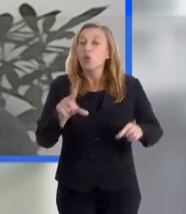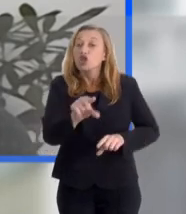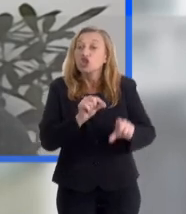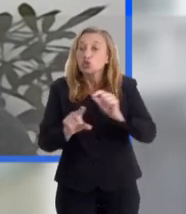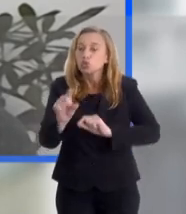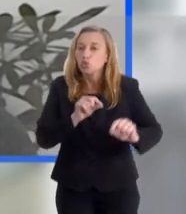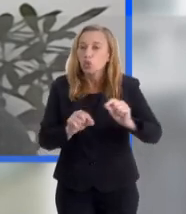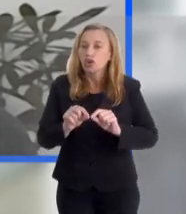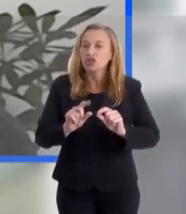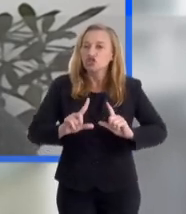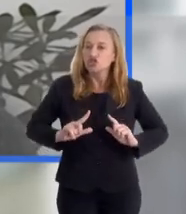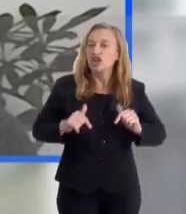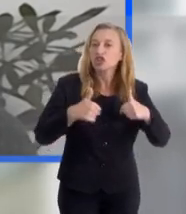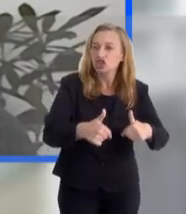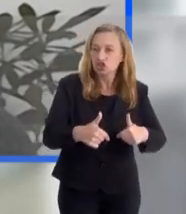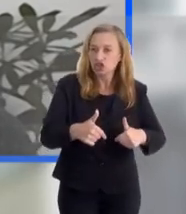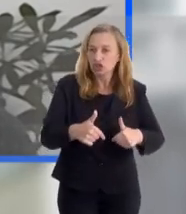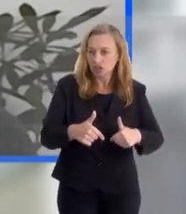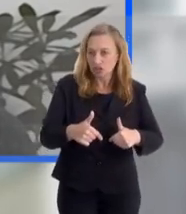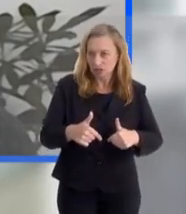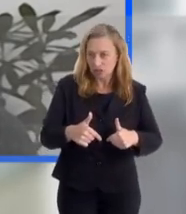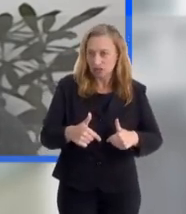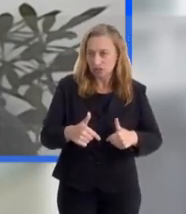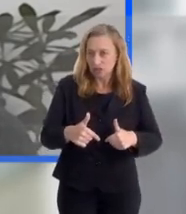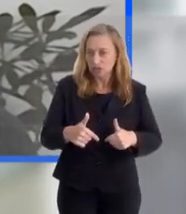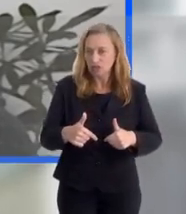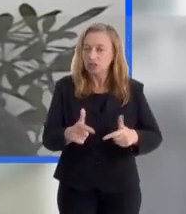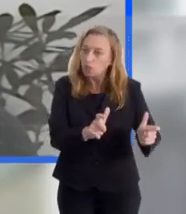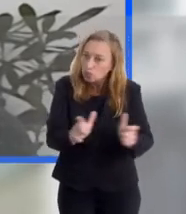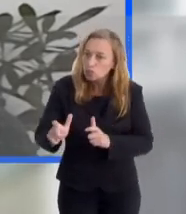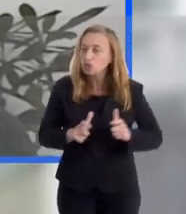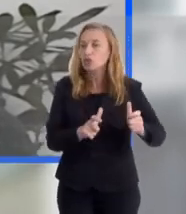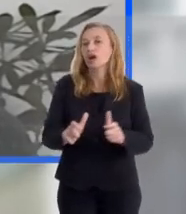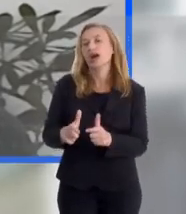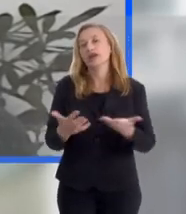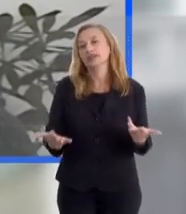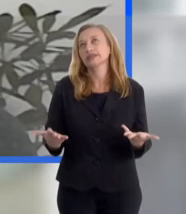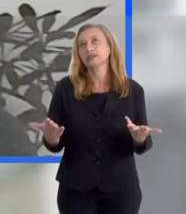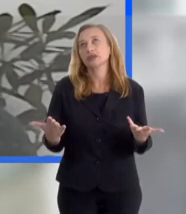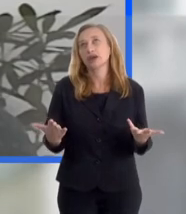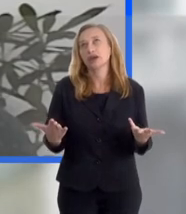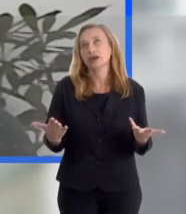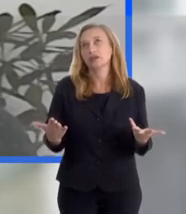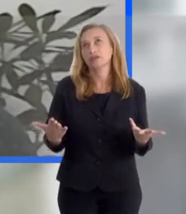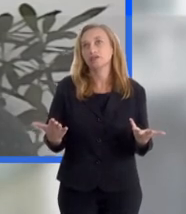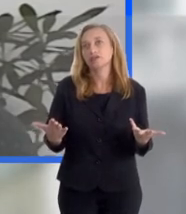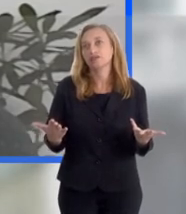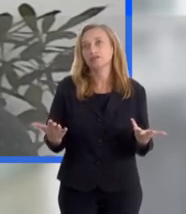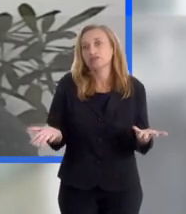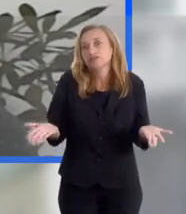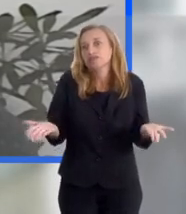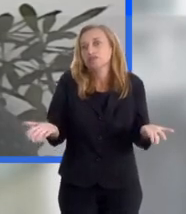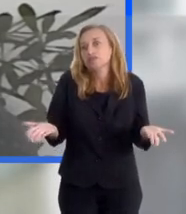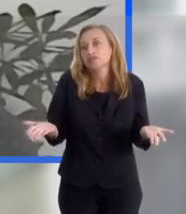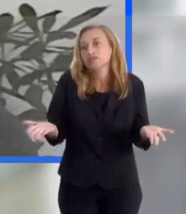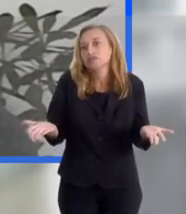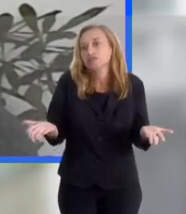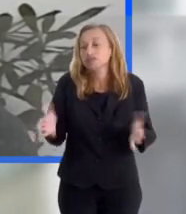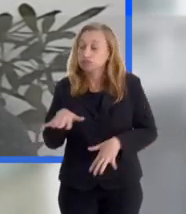Com a criminalização do local, com a escolha de ação mais bélica em determinados locais, né? Locais